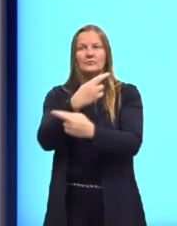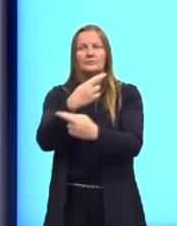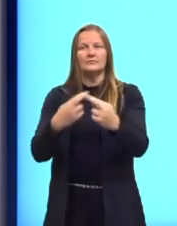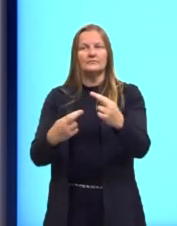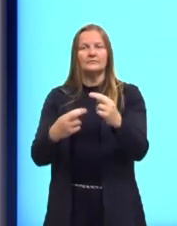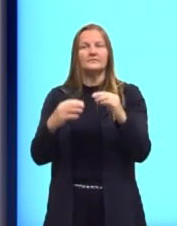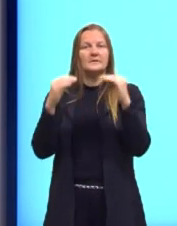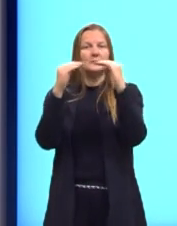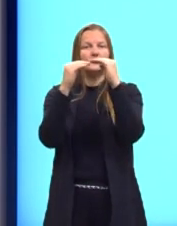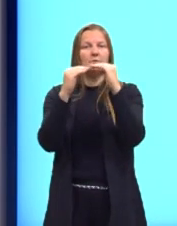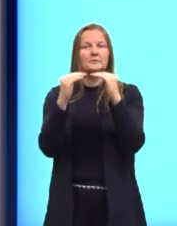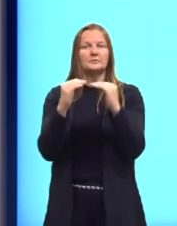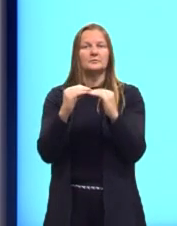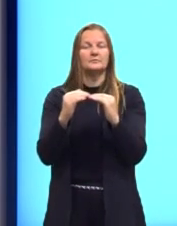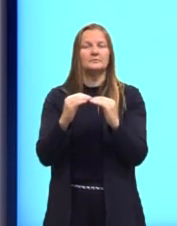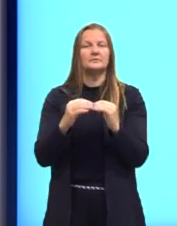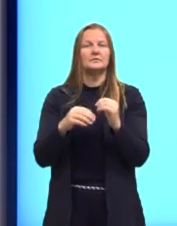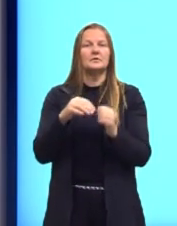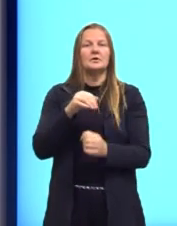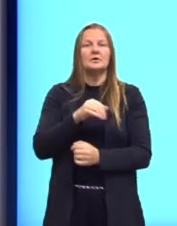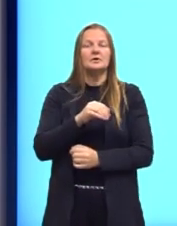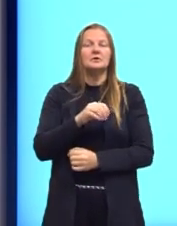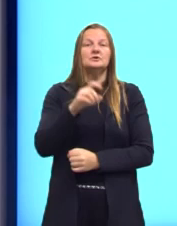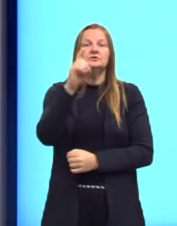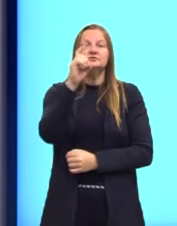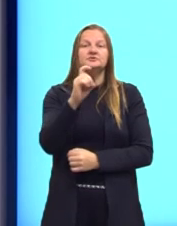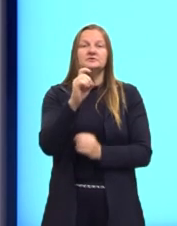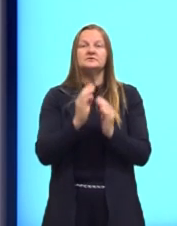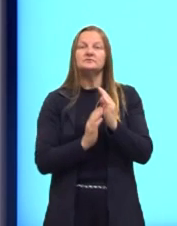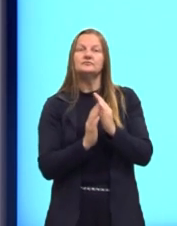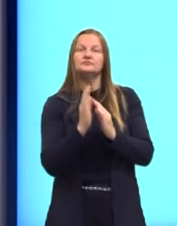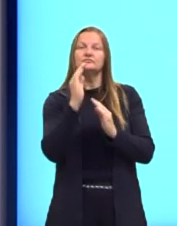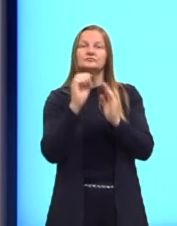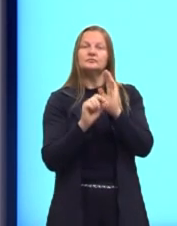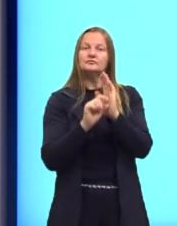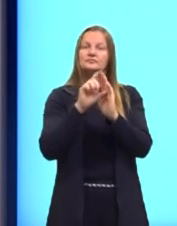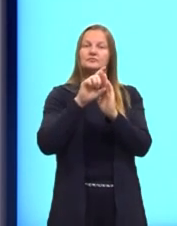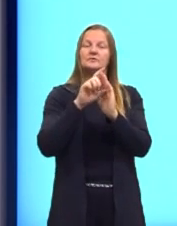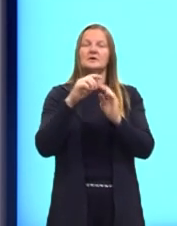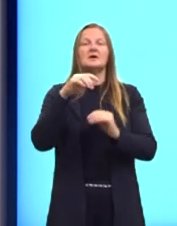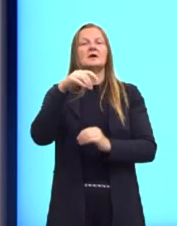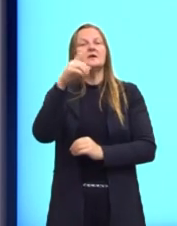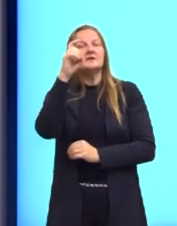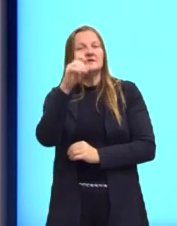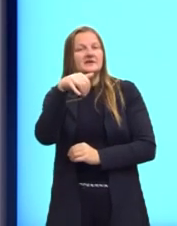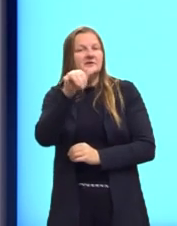medida que o x cresce, o y também cresce, ou o inverso, né?